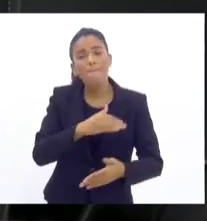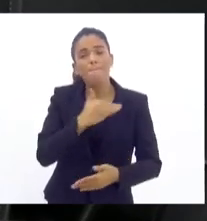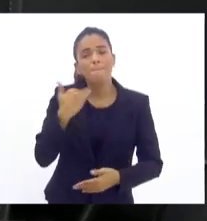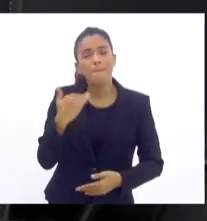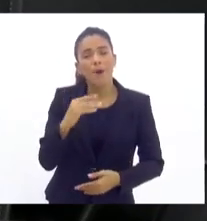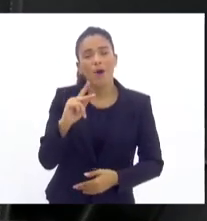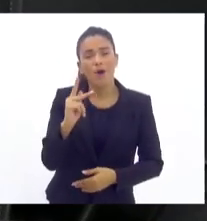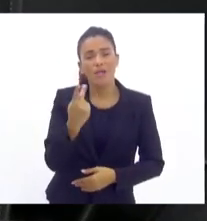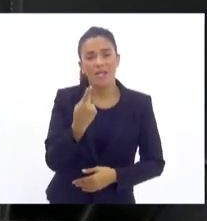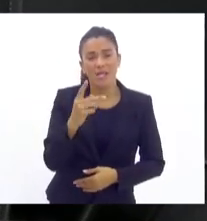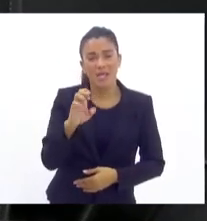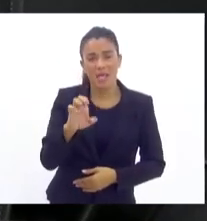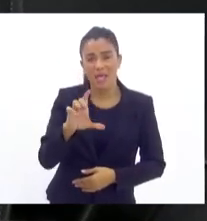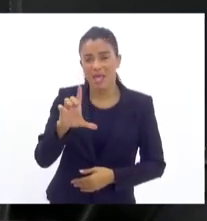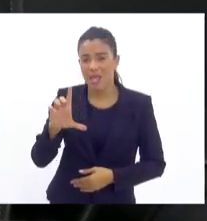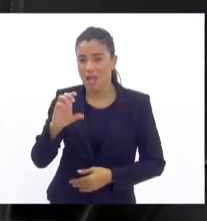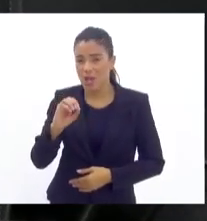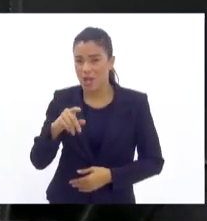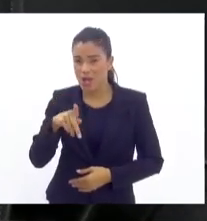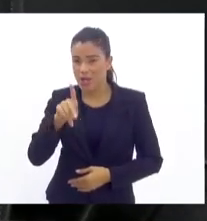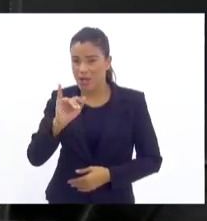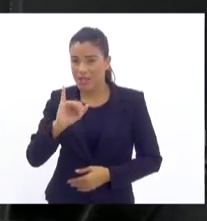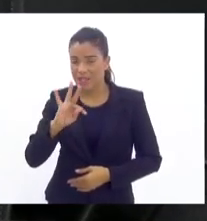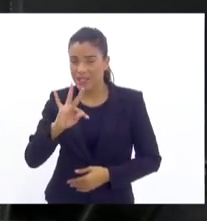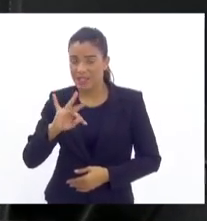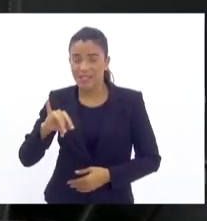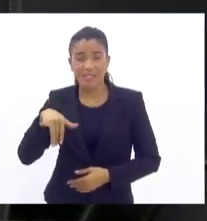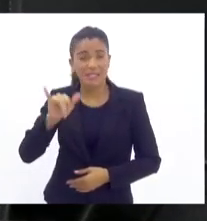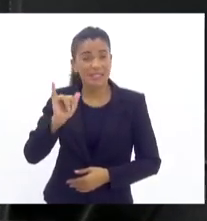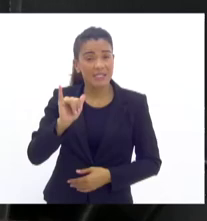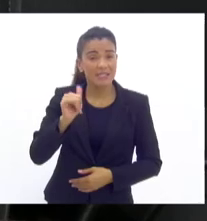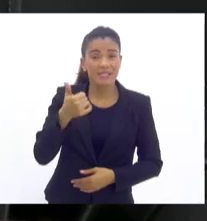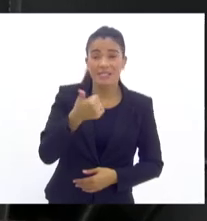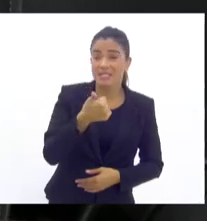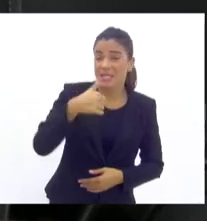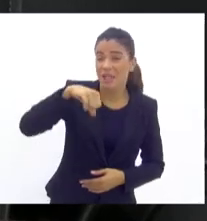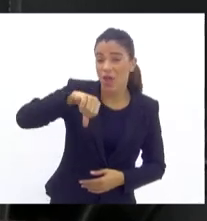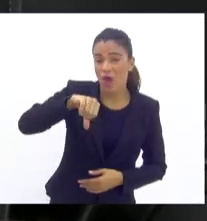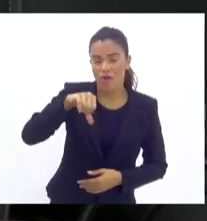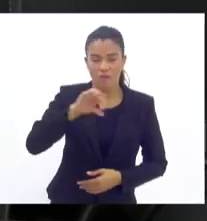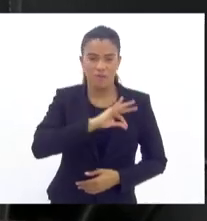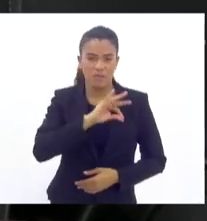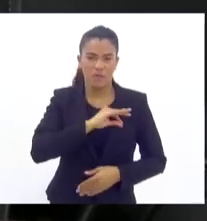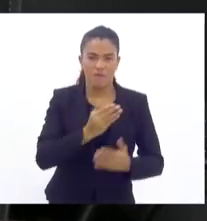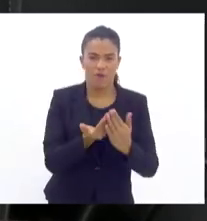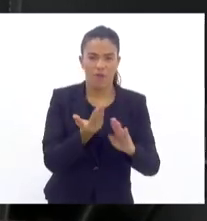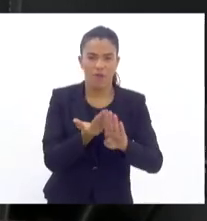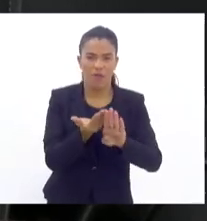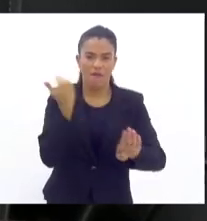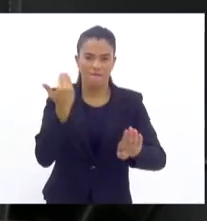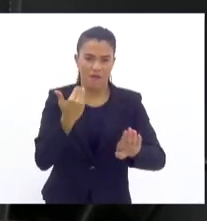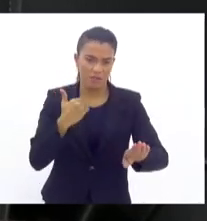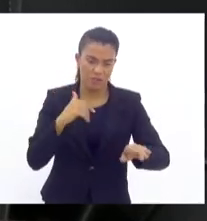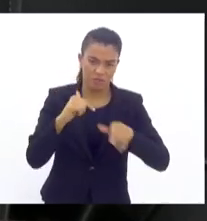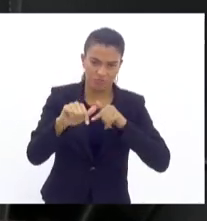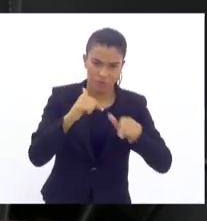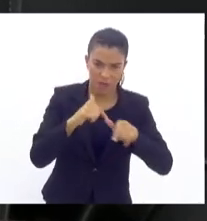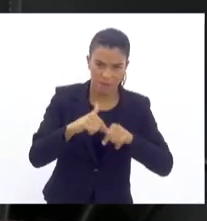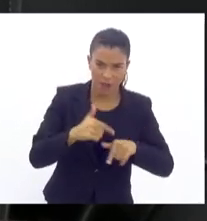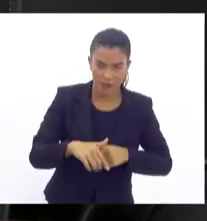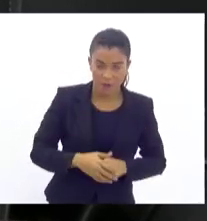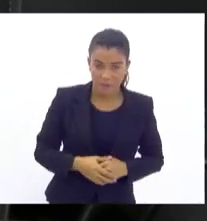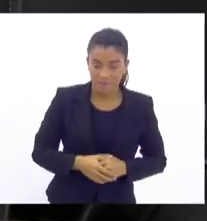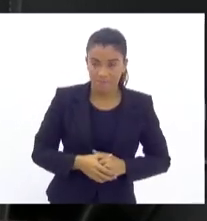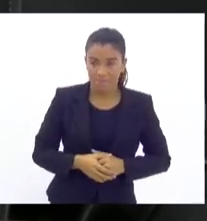onde 11 policiais foram afastados. Pergunto a vocês, qual o estímulo que os companheiros têm de ir para a rua ou combater realmente, doutores?